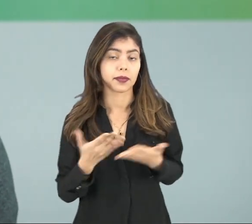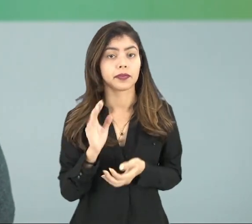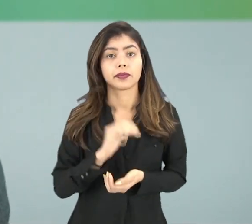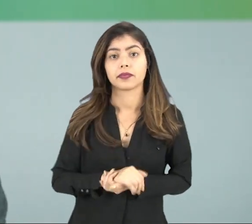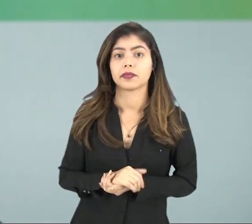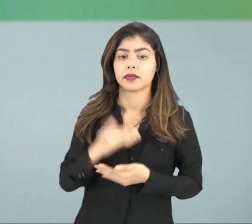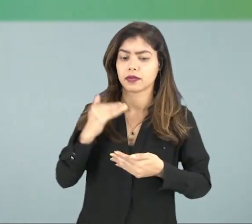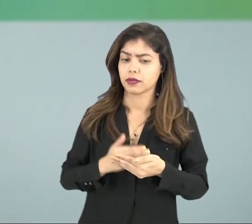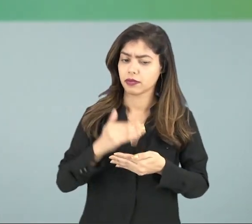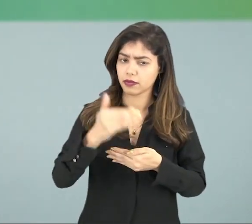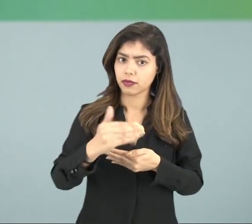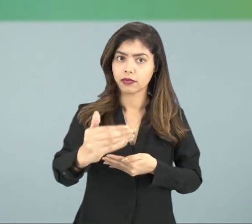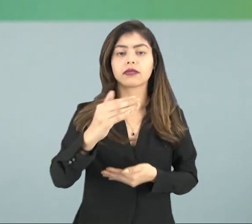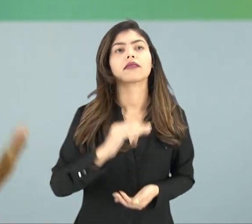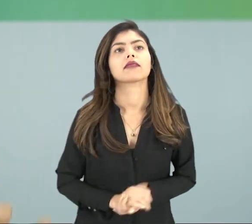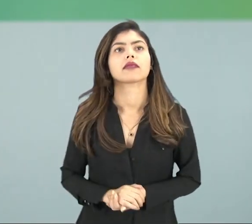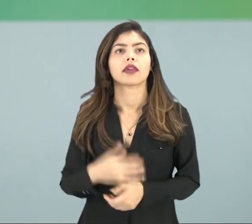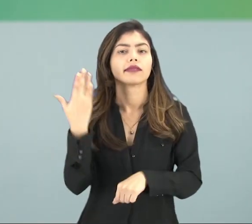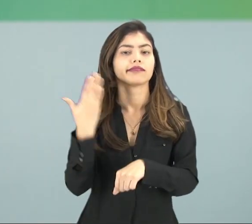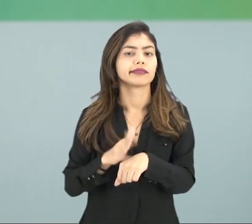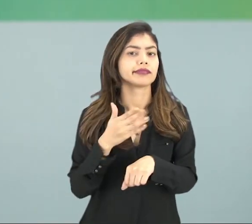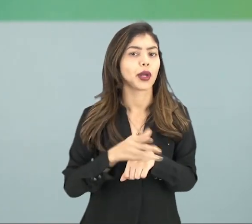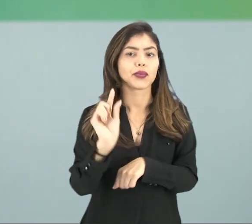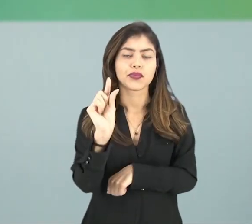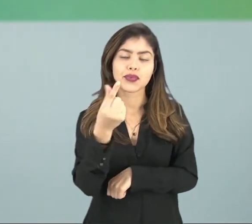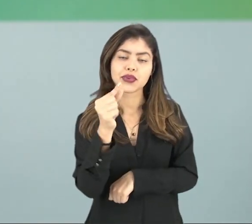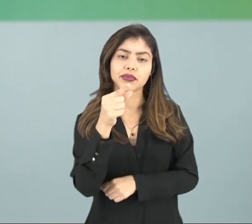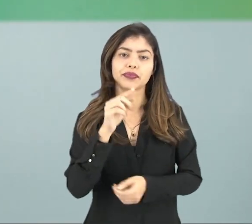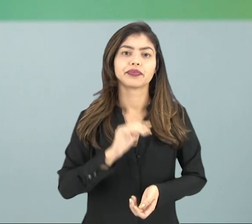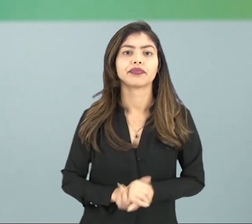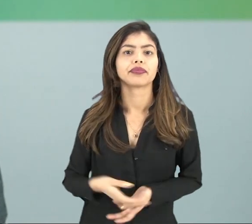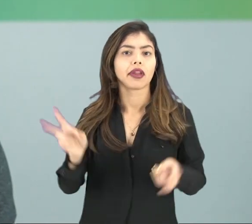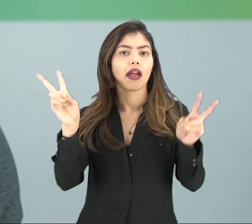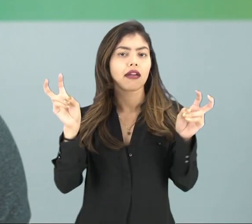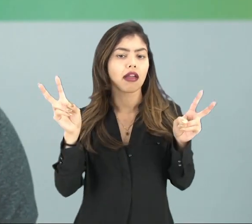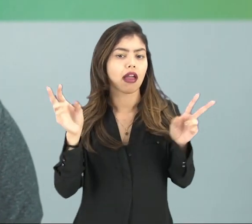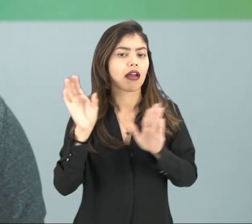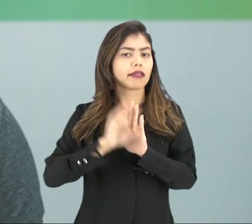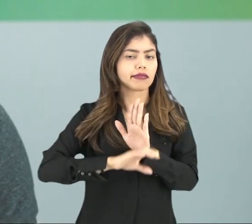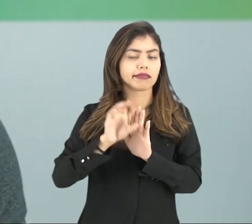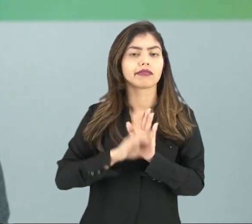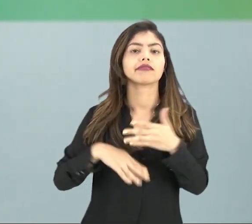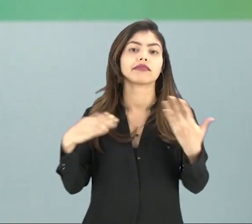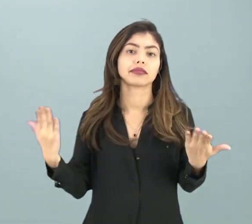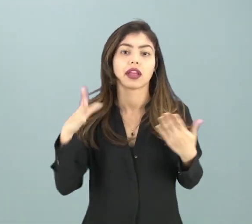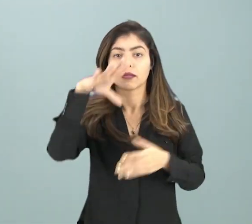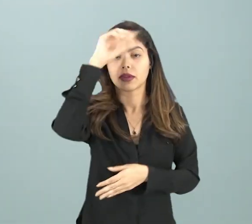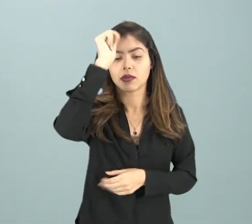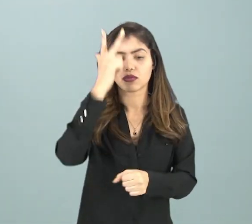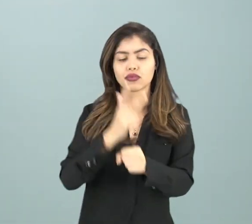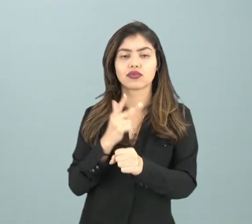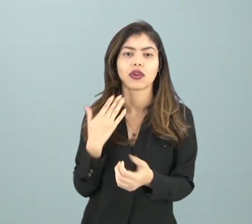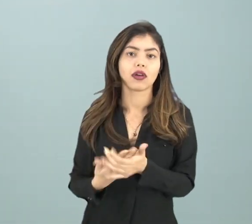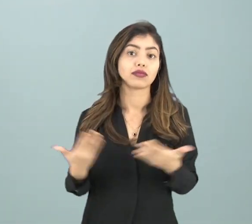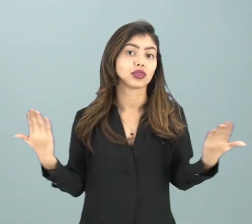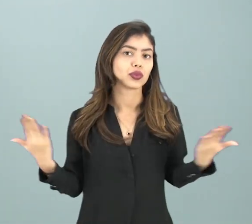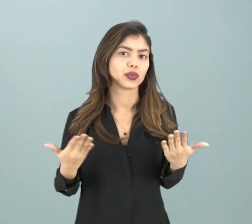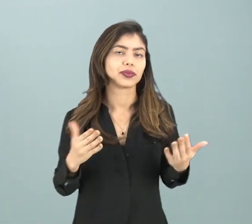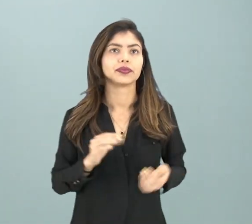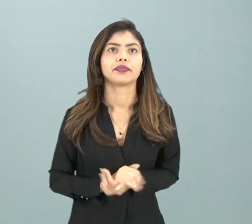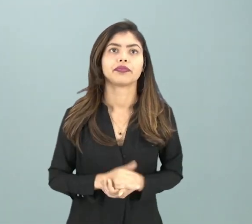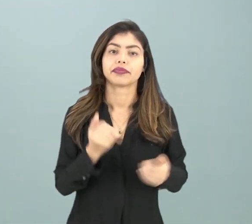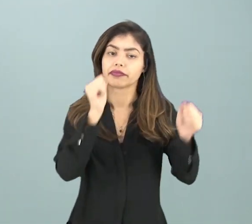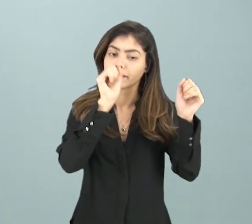avançar e vamos exercitar a respeito daquilo que nós aprendemos em nossa videoaula de hoje.